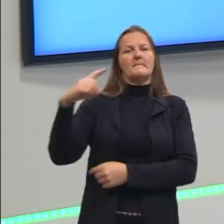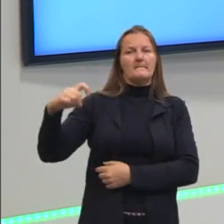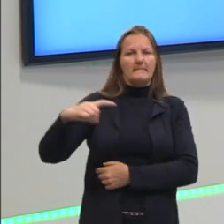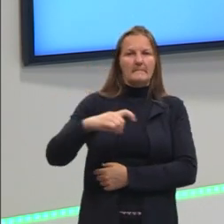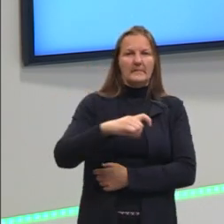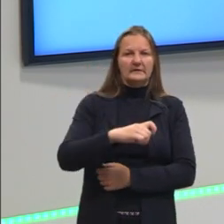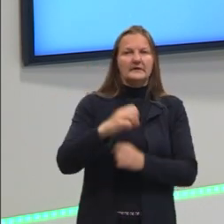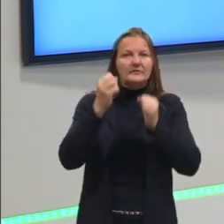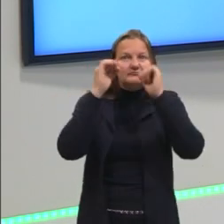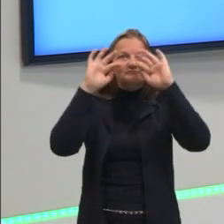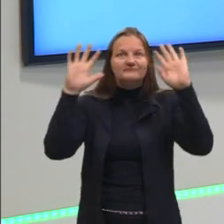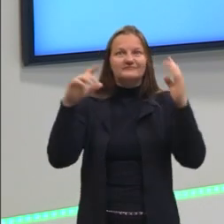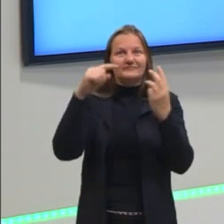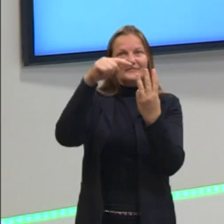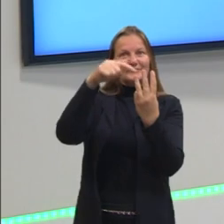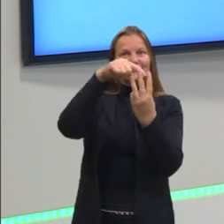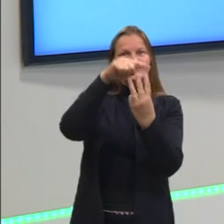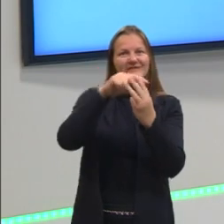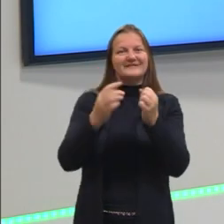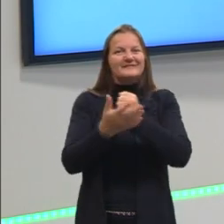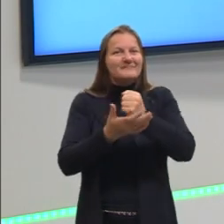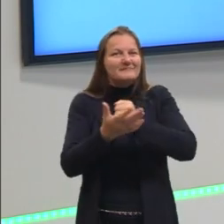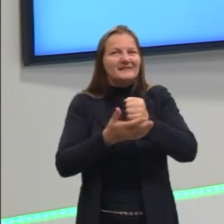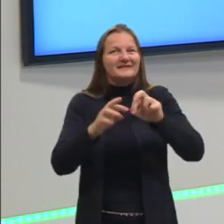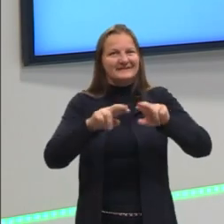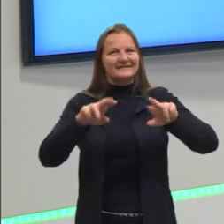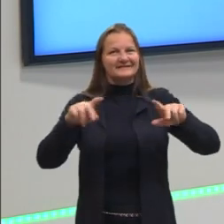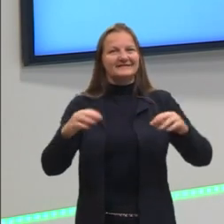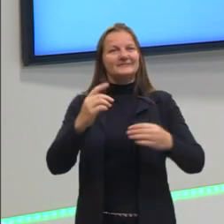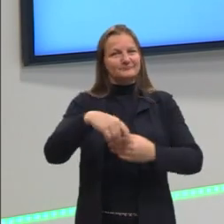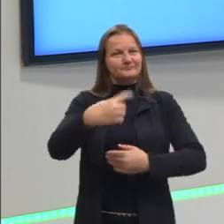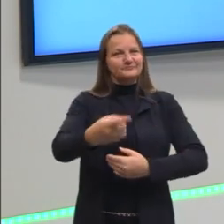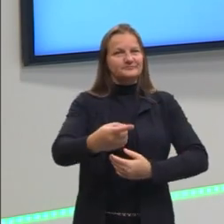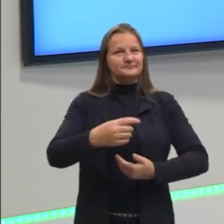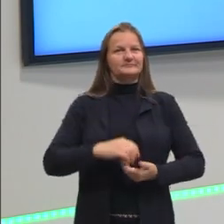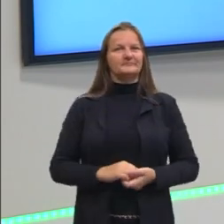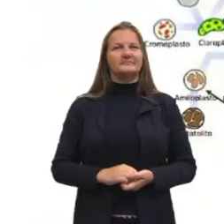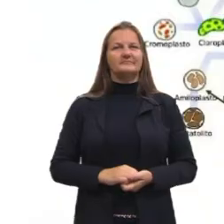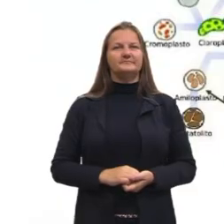Deu para entender a diferença aí? Básica? Então, vamos para a próxima.